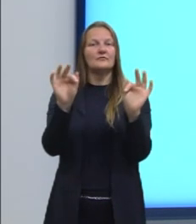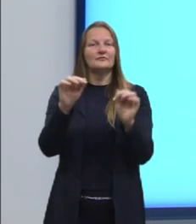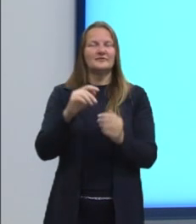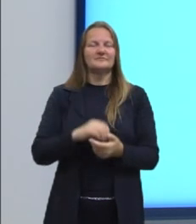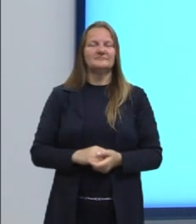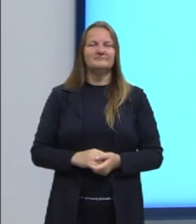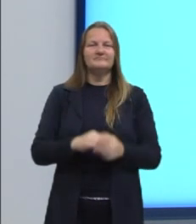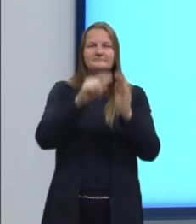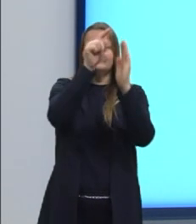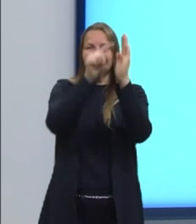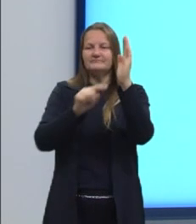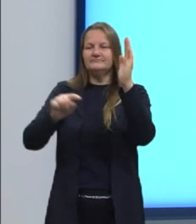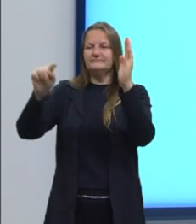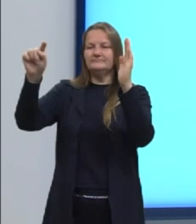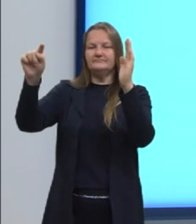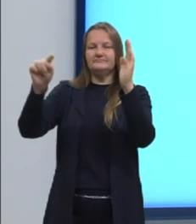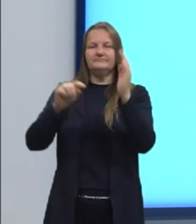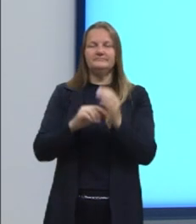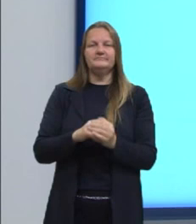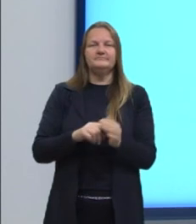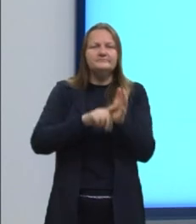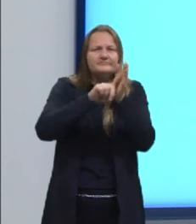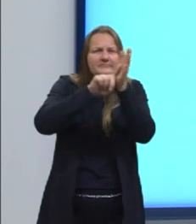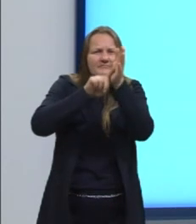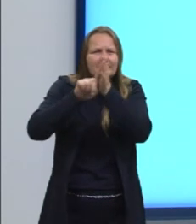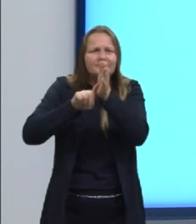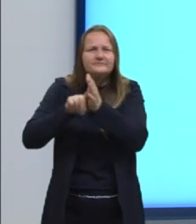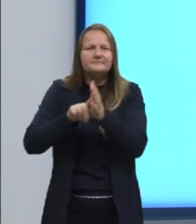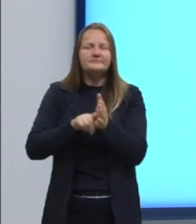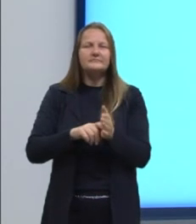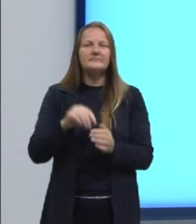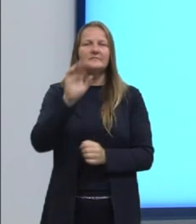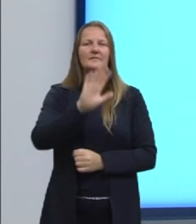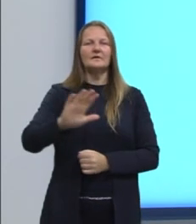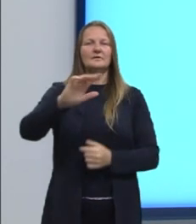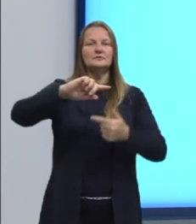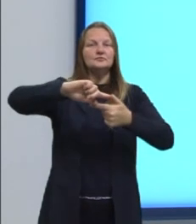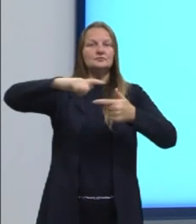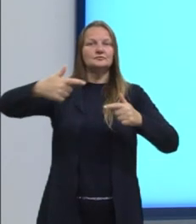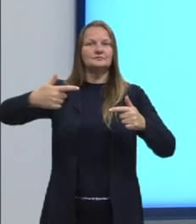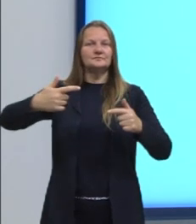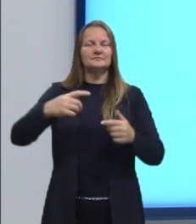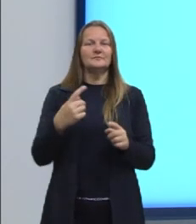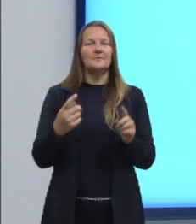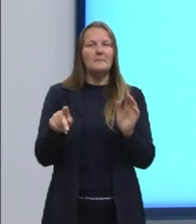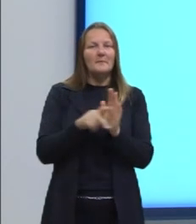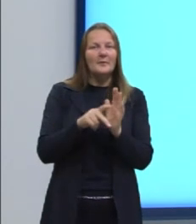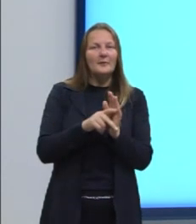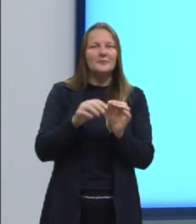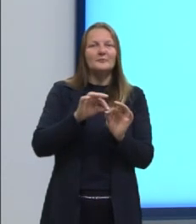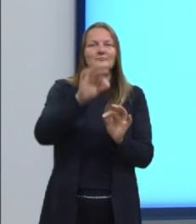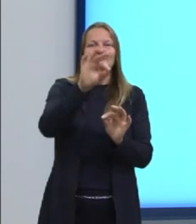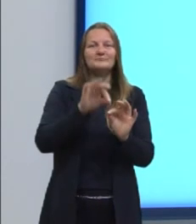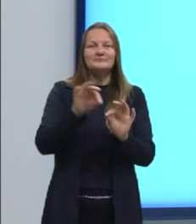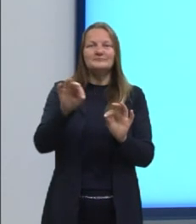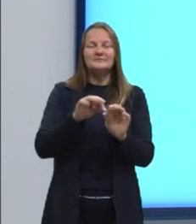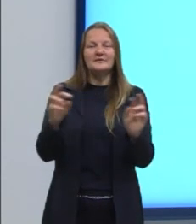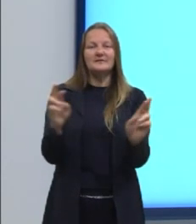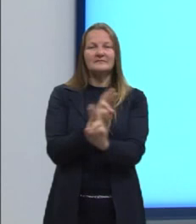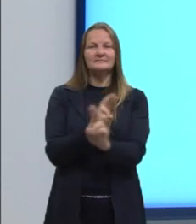Porque é justamente a função que analisa de uma forma geométrica, né? Essas grandezas estão